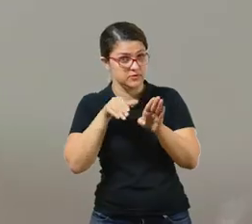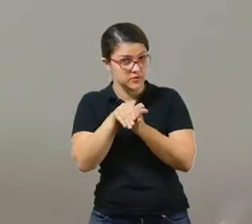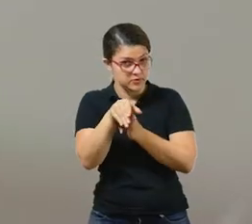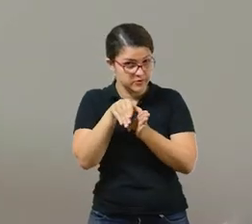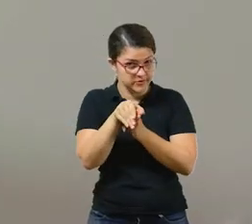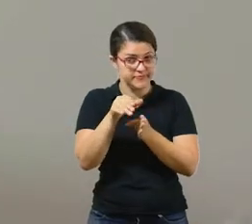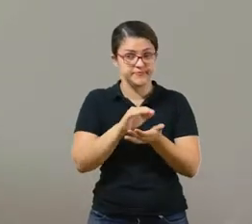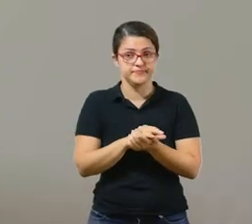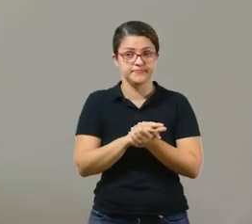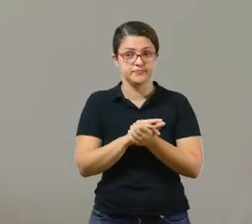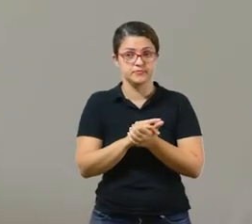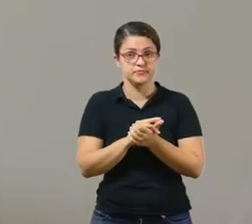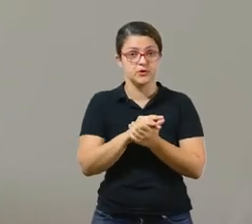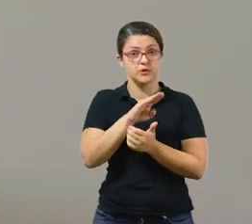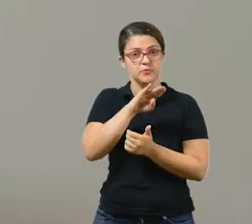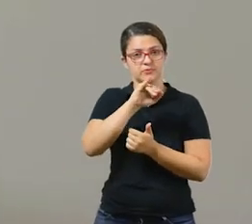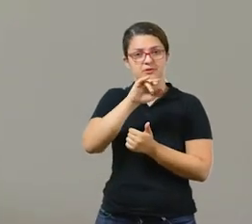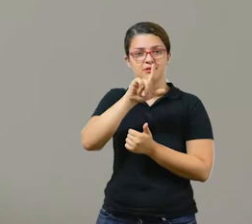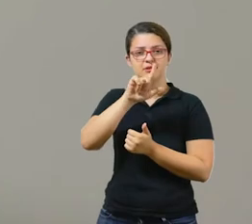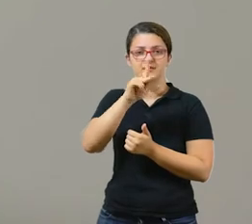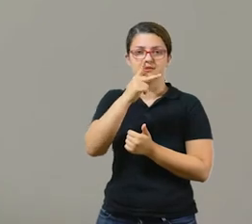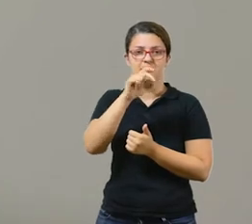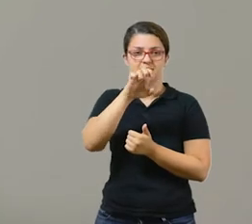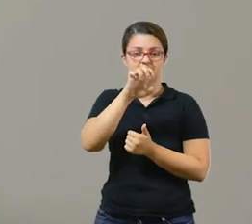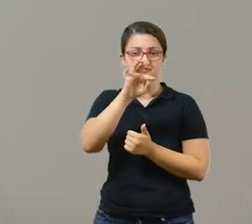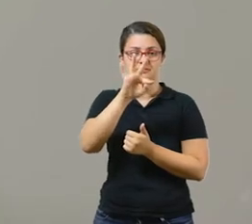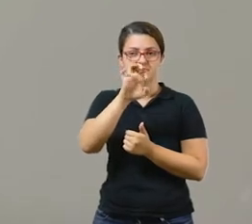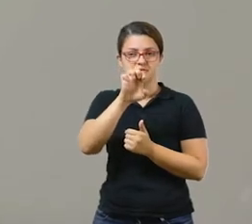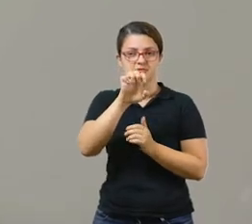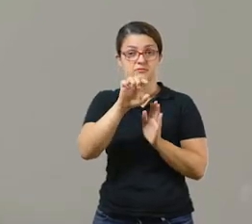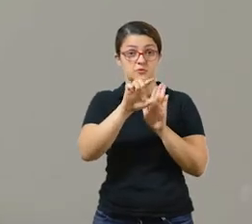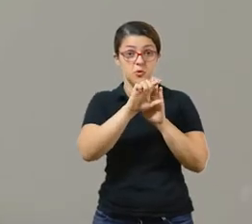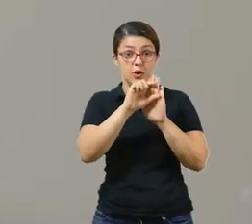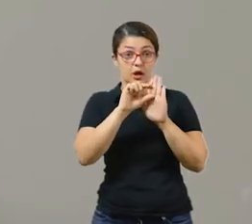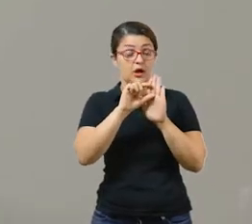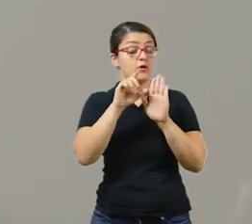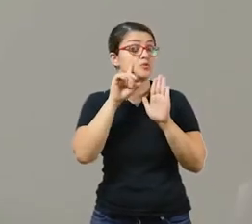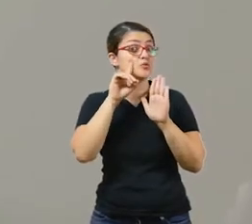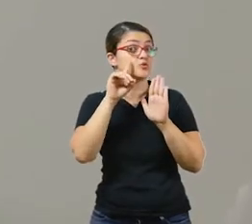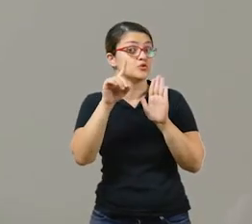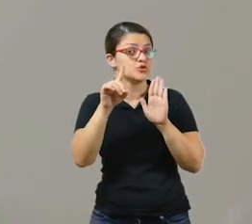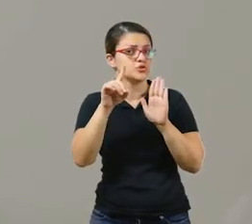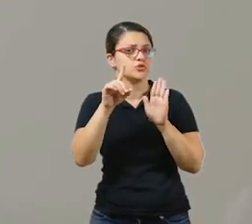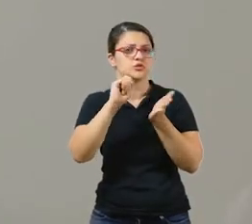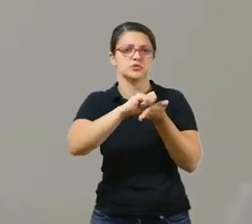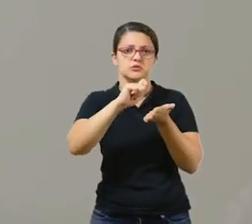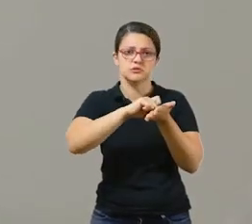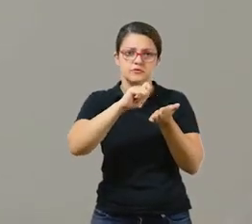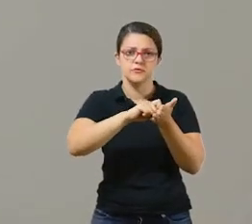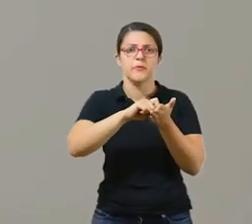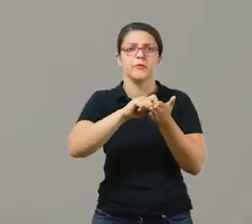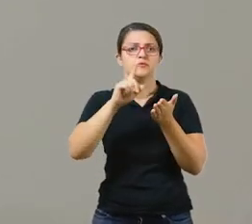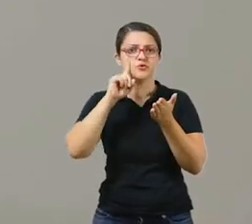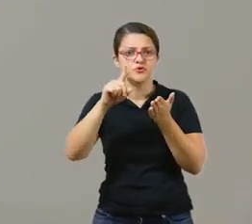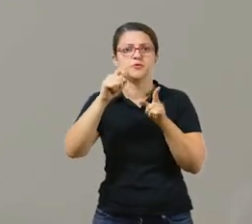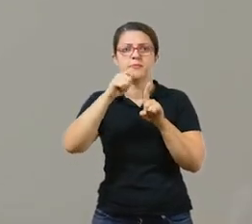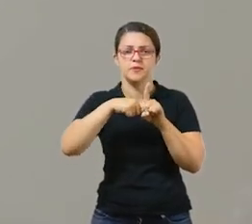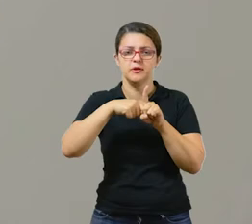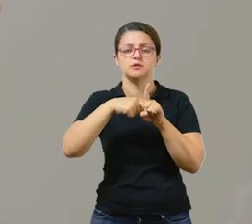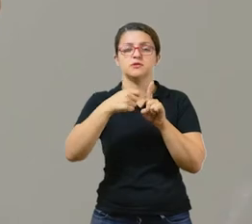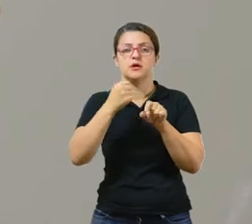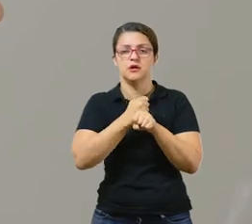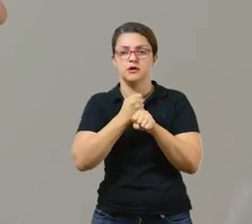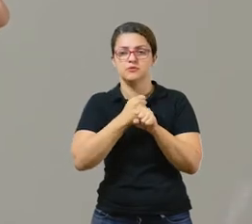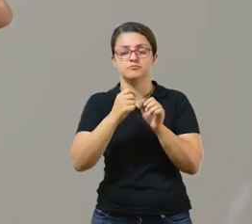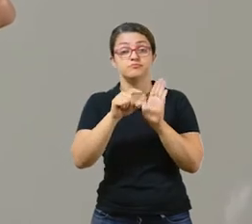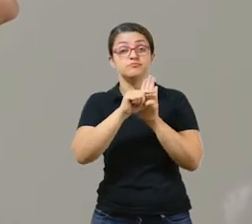Veja bem, no bilhete vocês vão ter que colocar lá em cima no caderno a data do dia que vocês irão escrever, depois